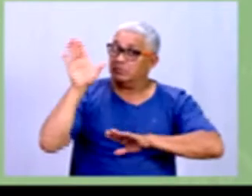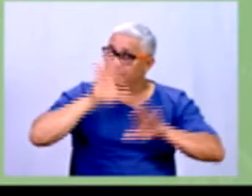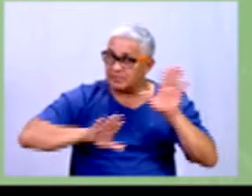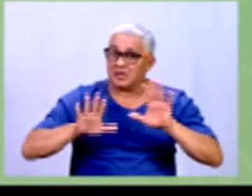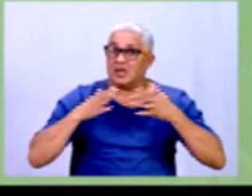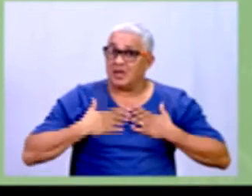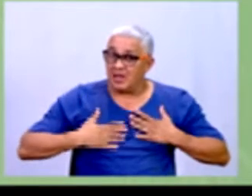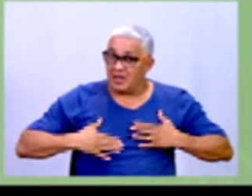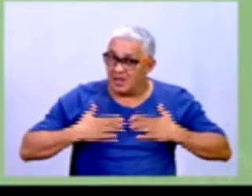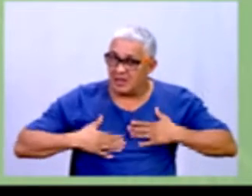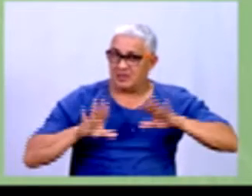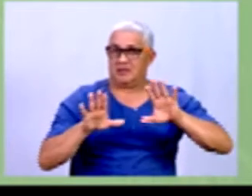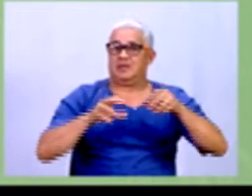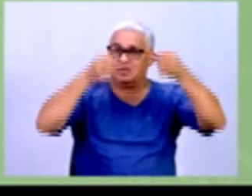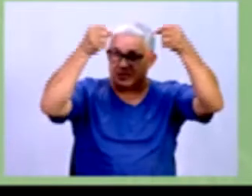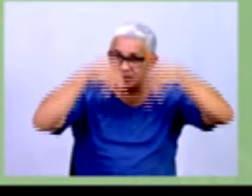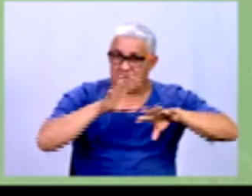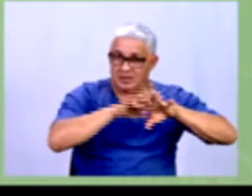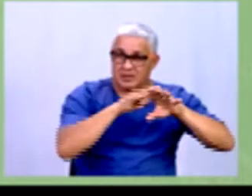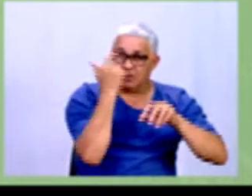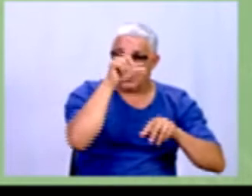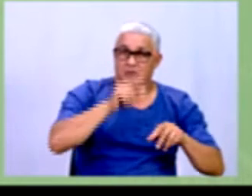vocês o que é cada um deles, tá?